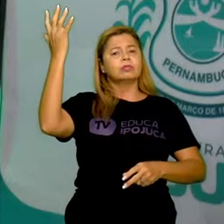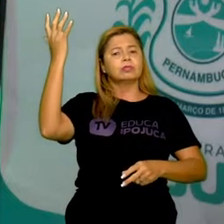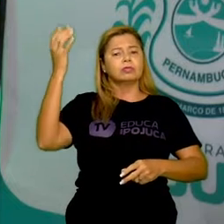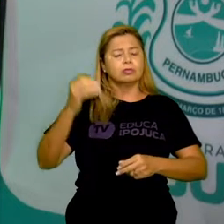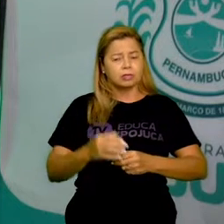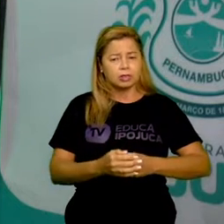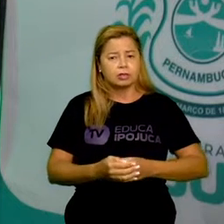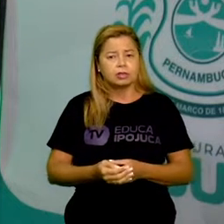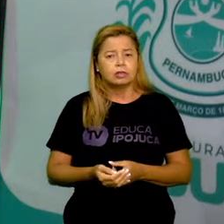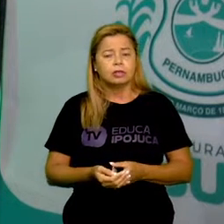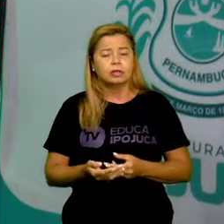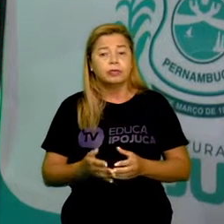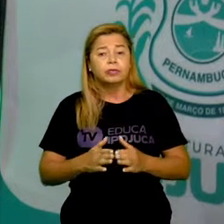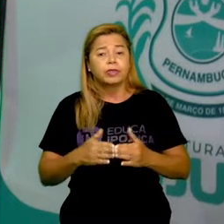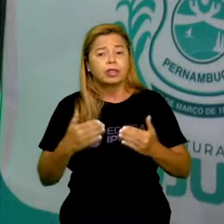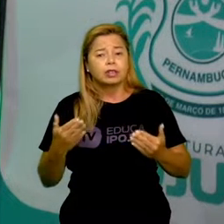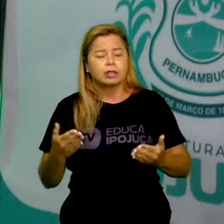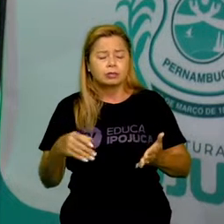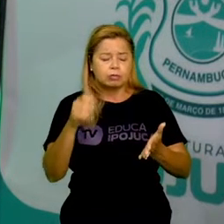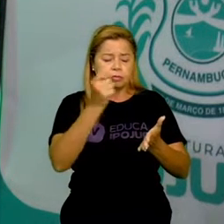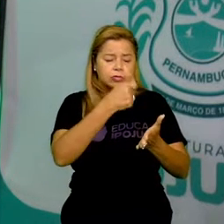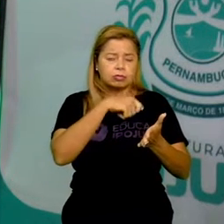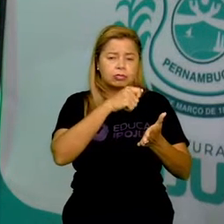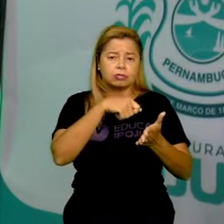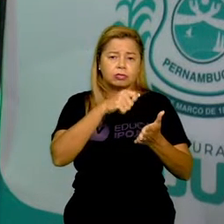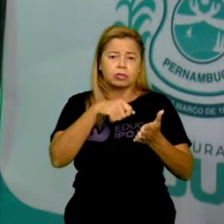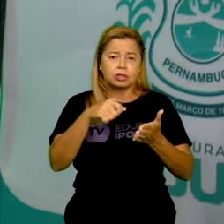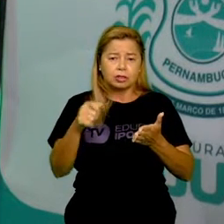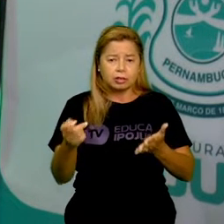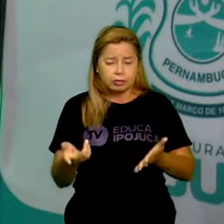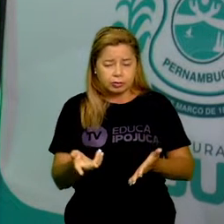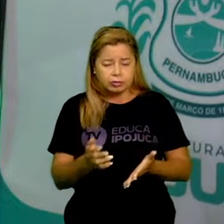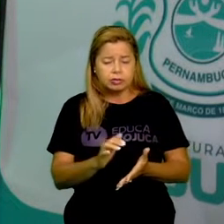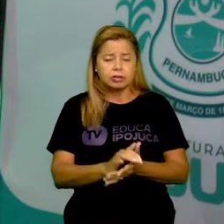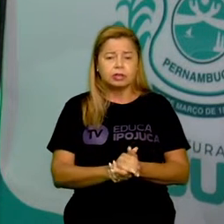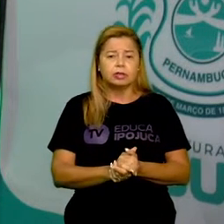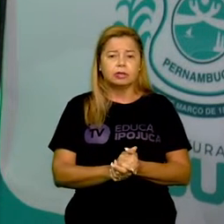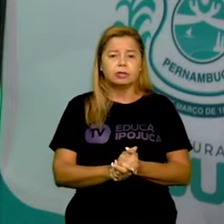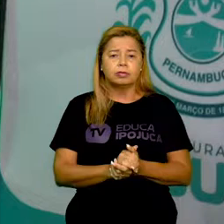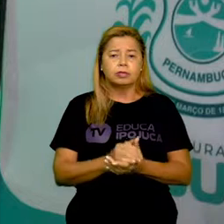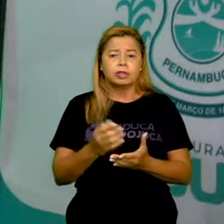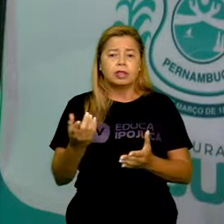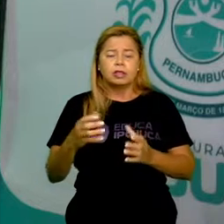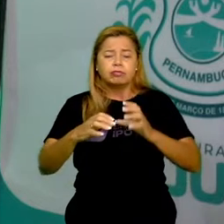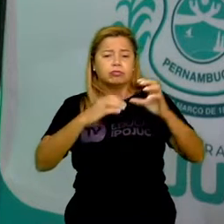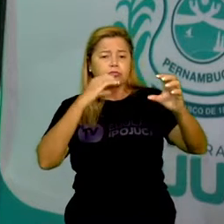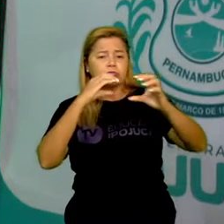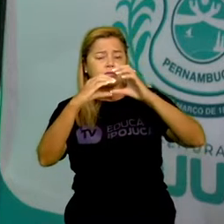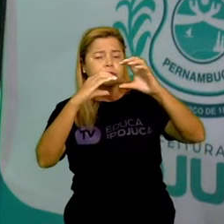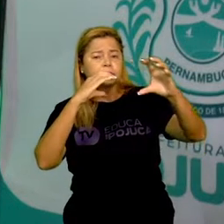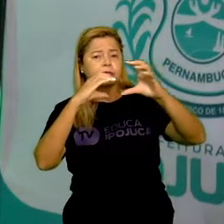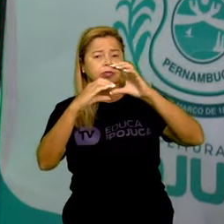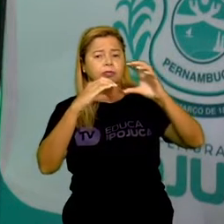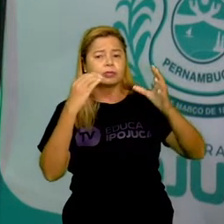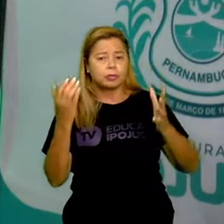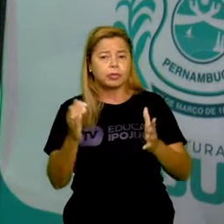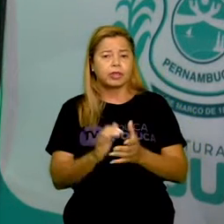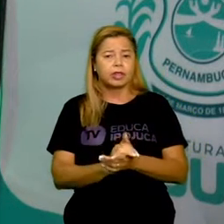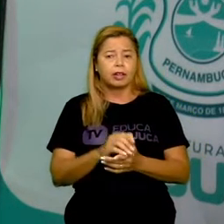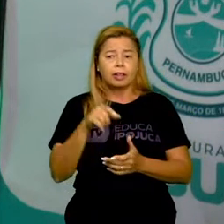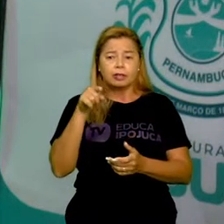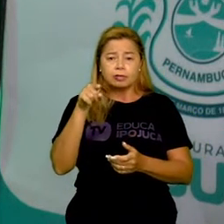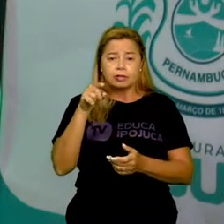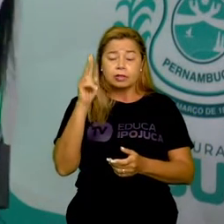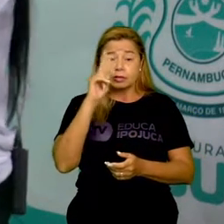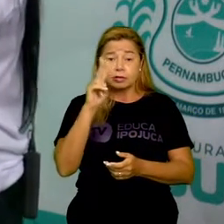Então eles começavam a escrever, a tentar começar a se comunicar. Aí vocês viram aí que interessante